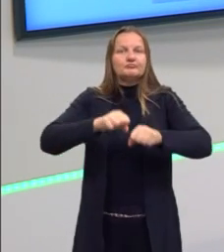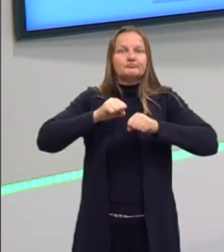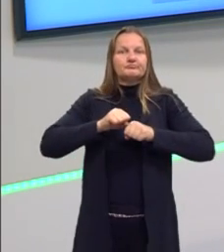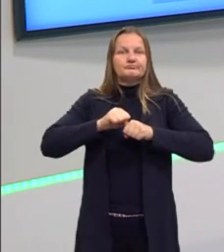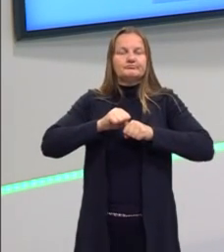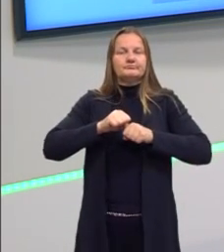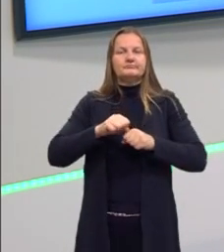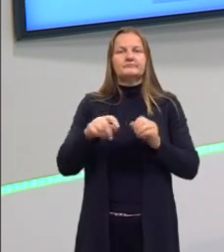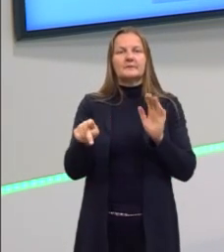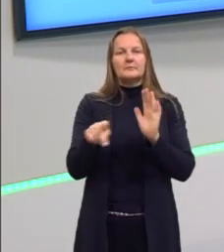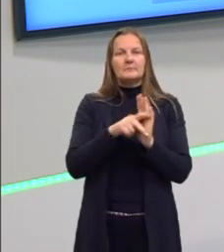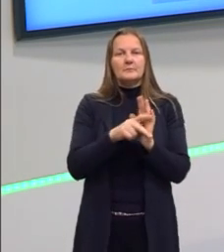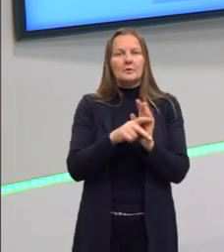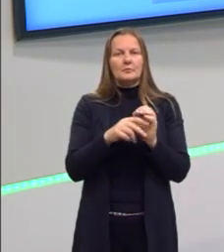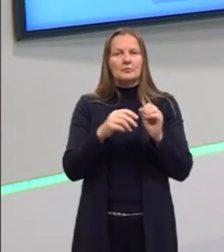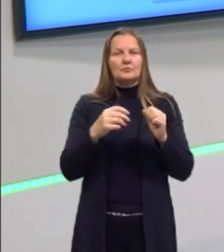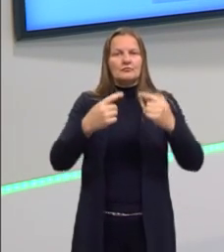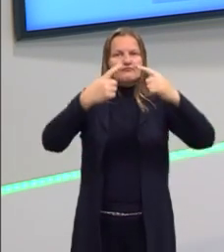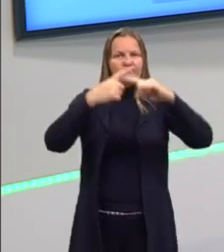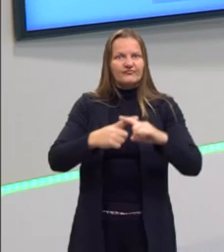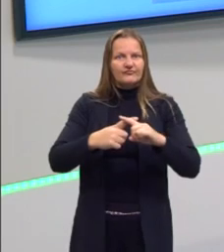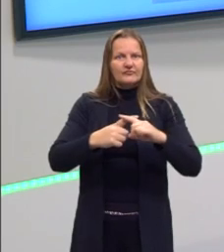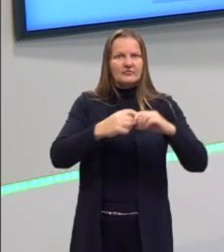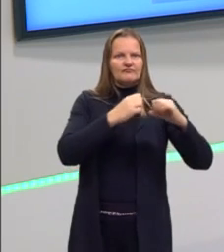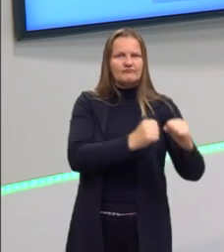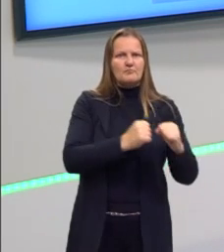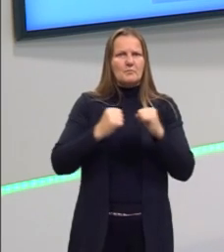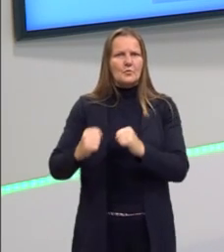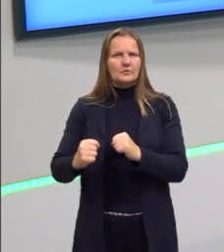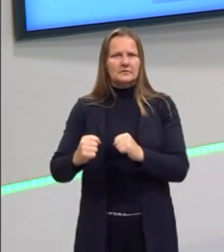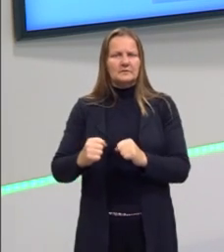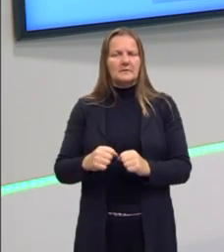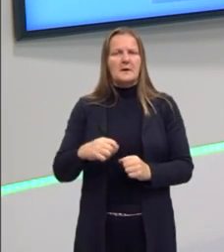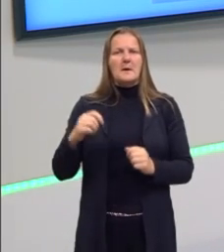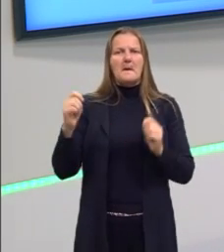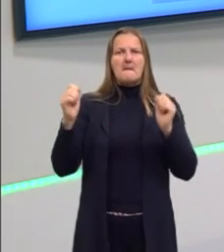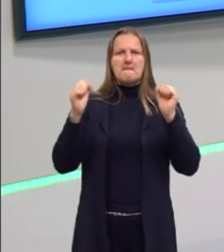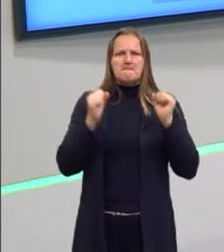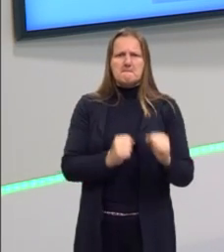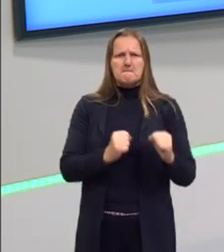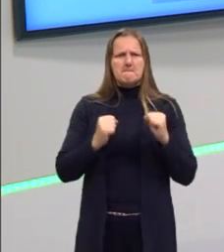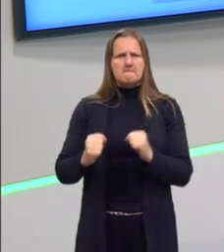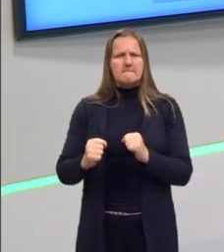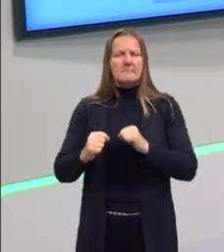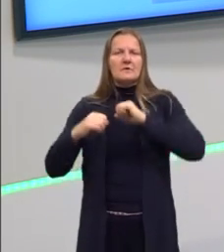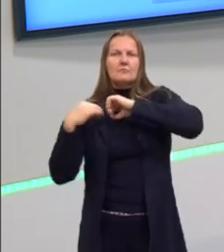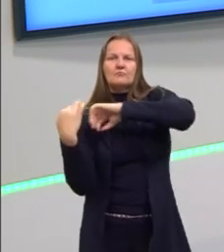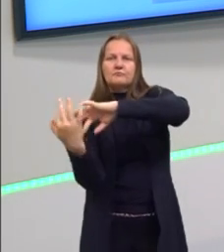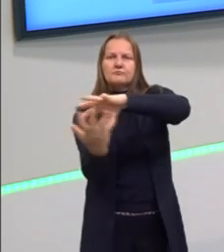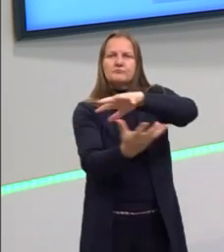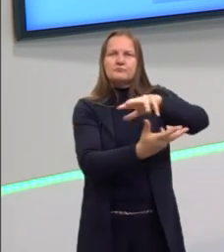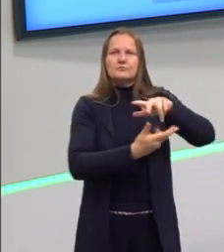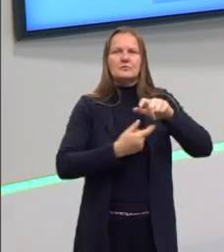Agora nós temos bem uma ascensão dos Estados Unidos como potência mundial, como grande